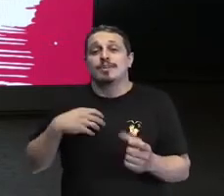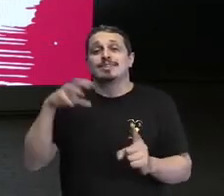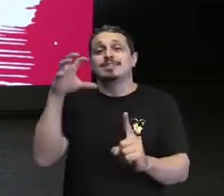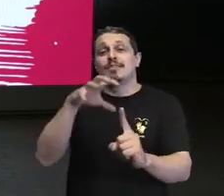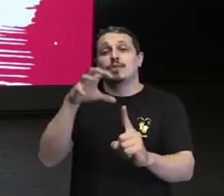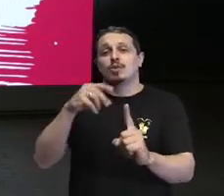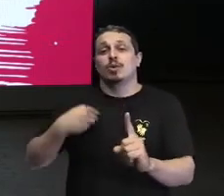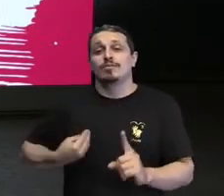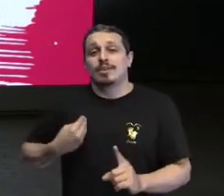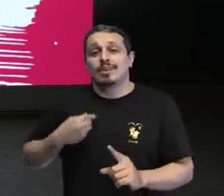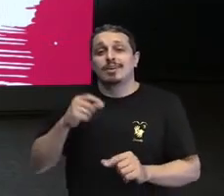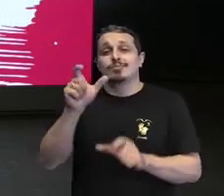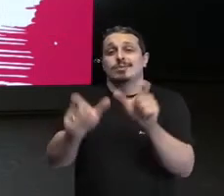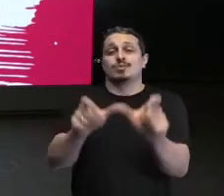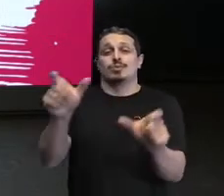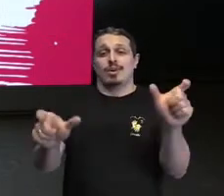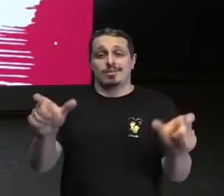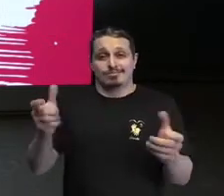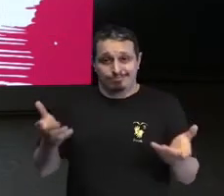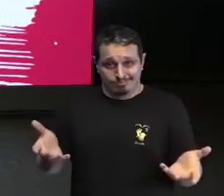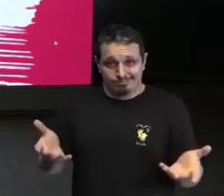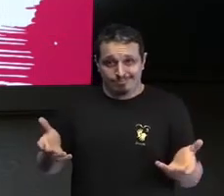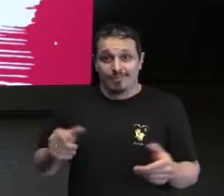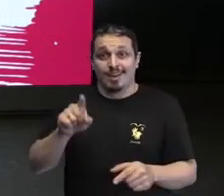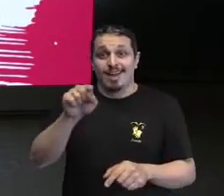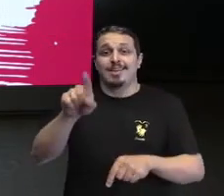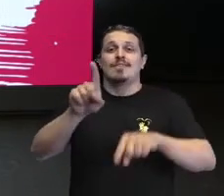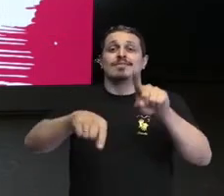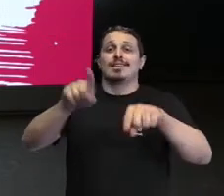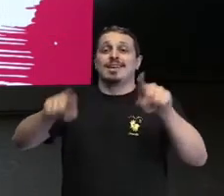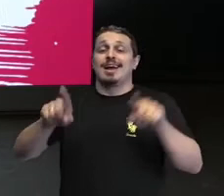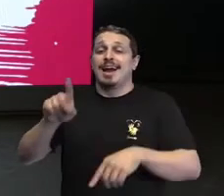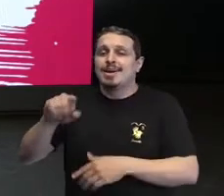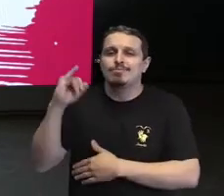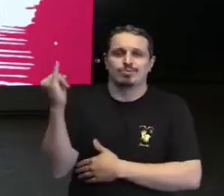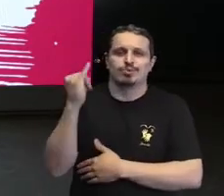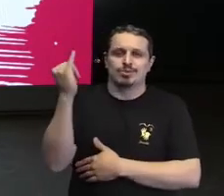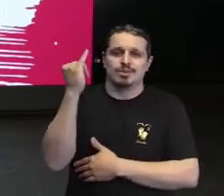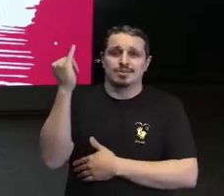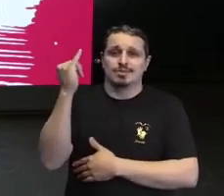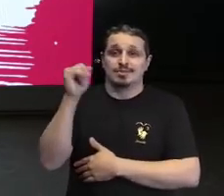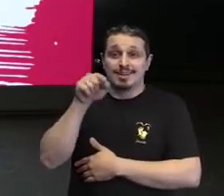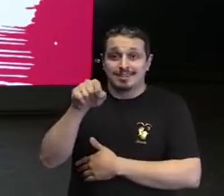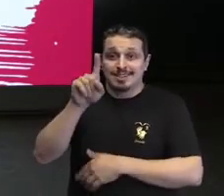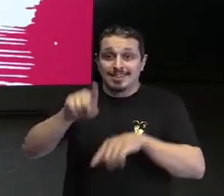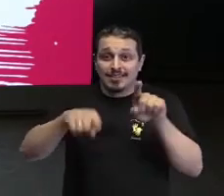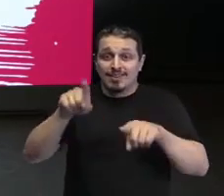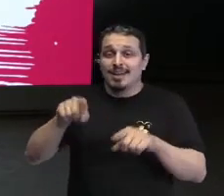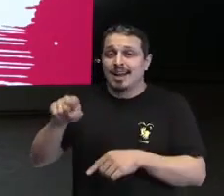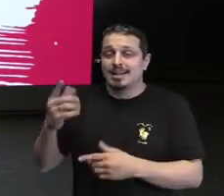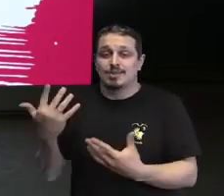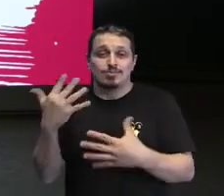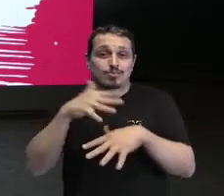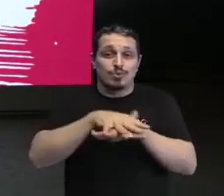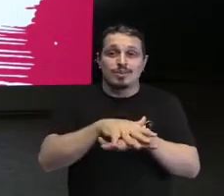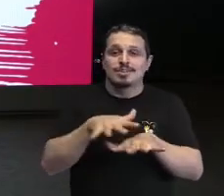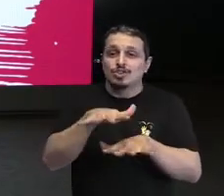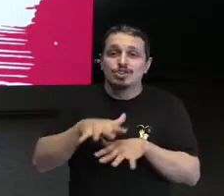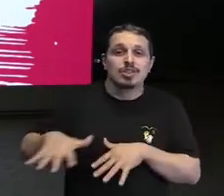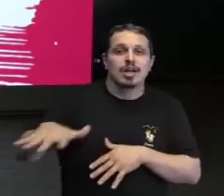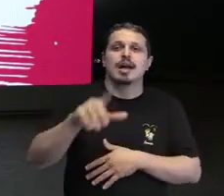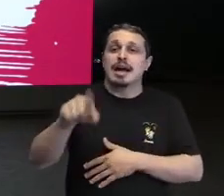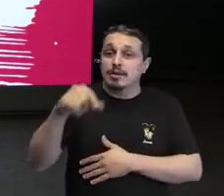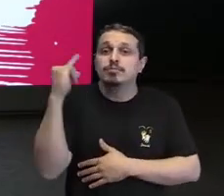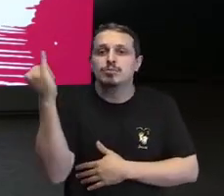quanto a diversidade é importante, o quanto a gente incluir a diversidade é fundamental para todos. E aí, nesse